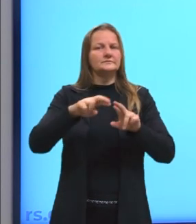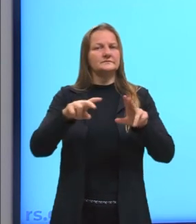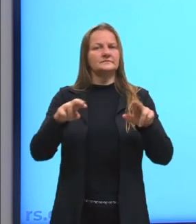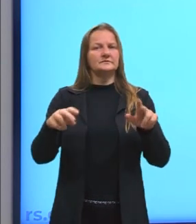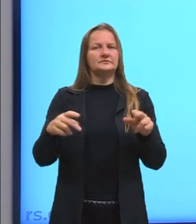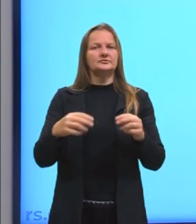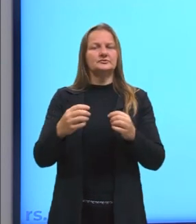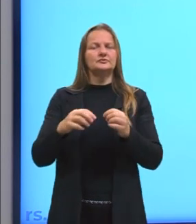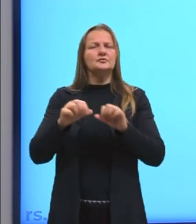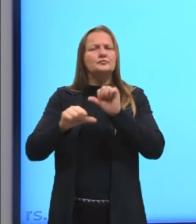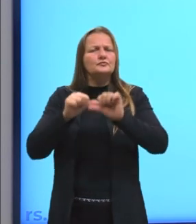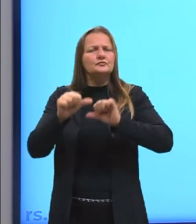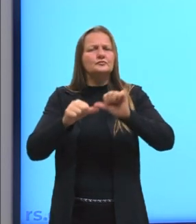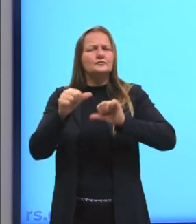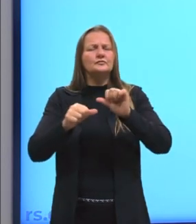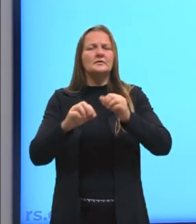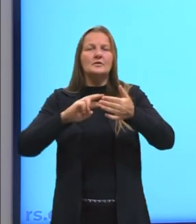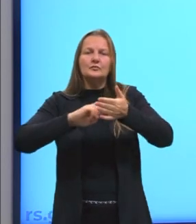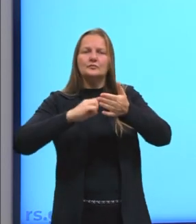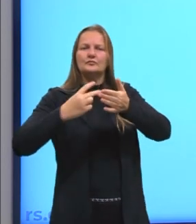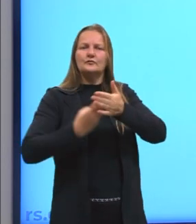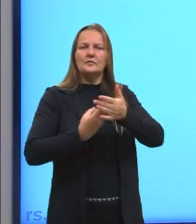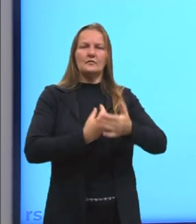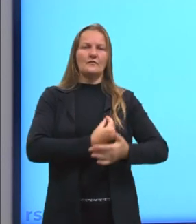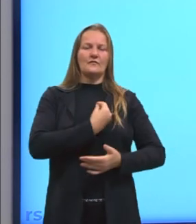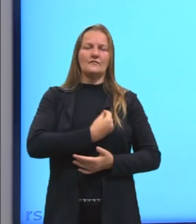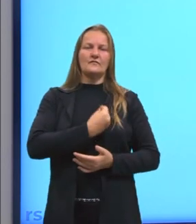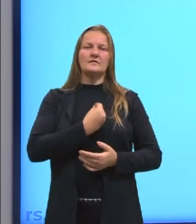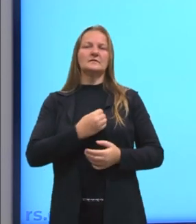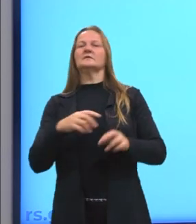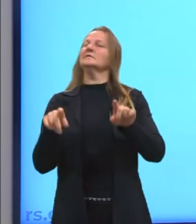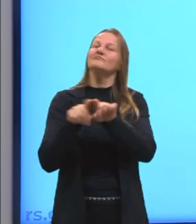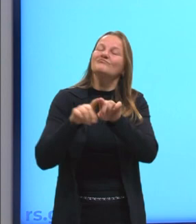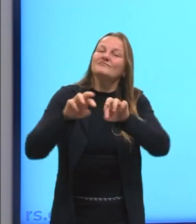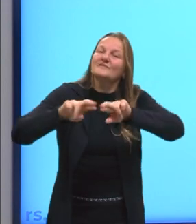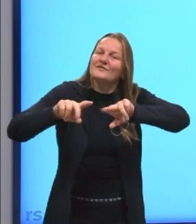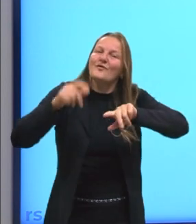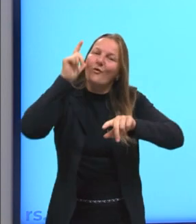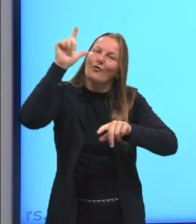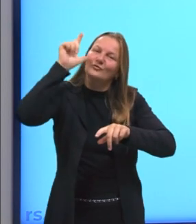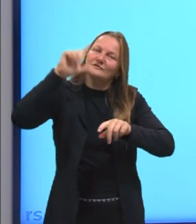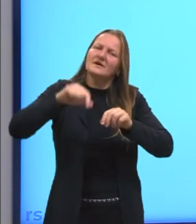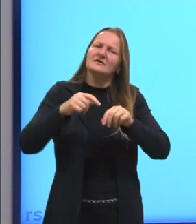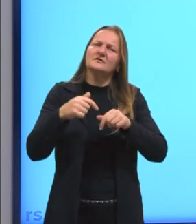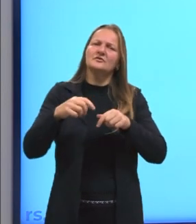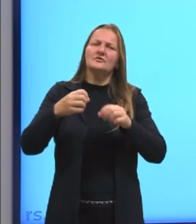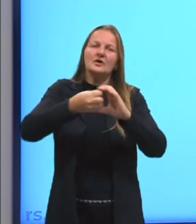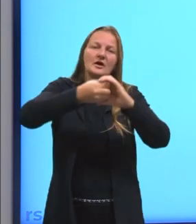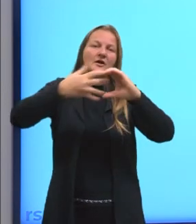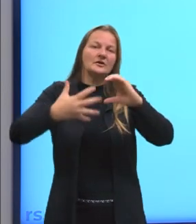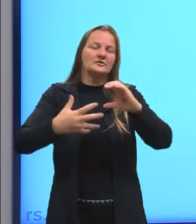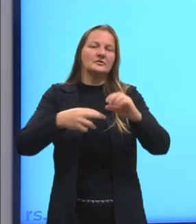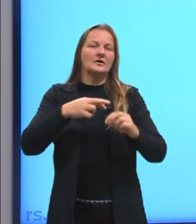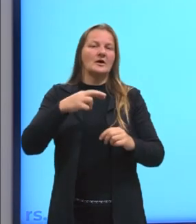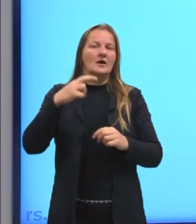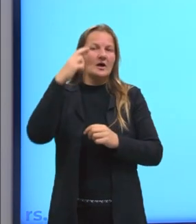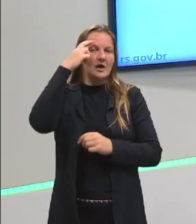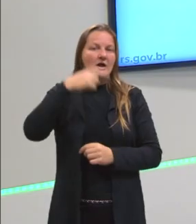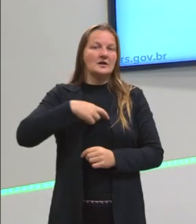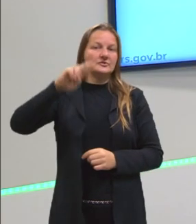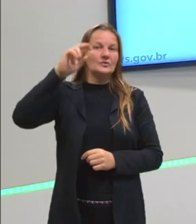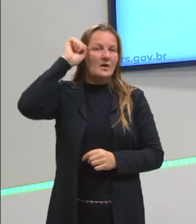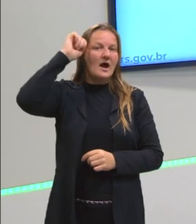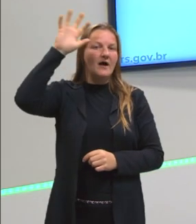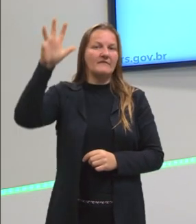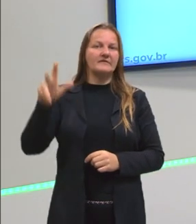reinventar, se ressignificar, apesar de toda a pressão, eles conseguem manter muitos aspectos da religião africana.